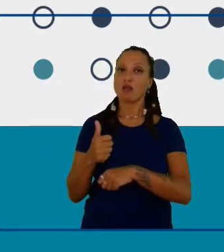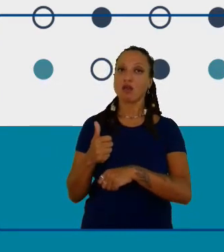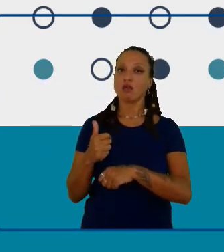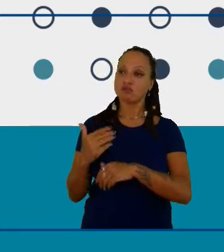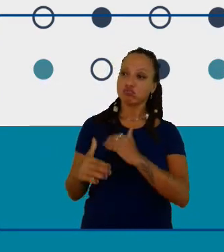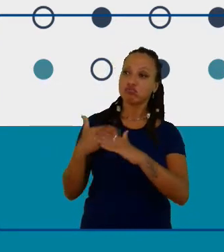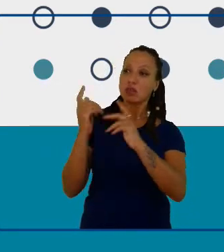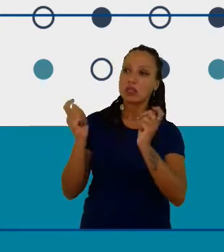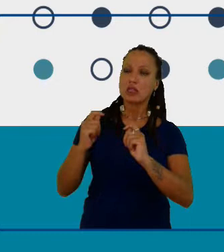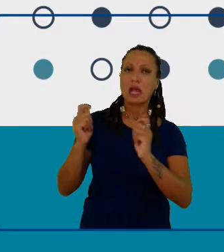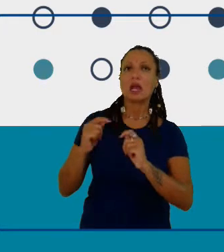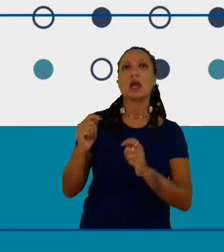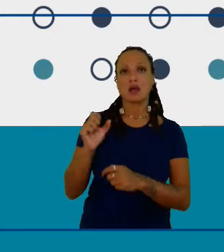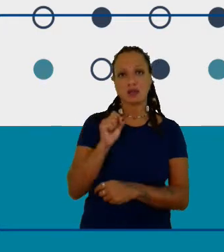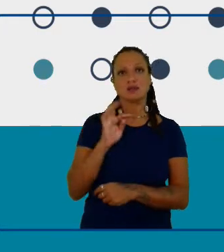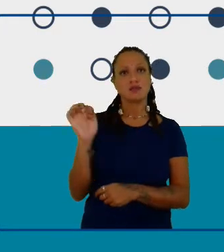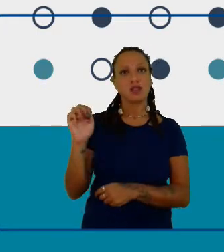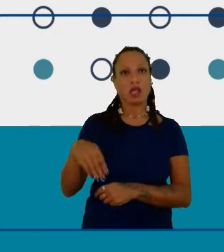realidade dos estudantes